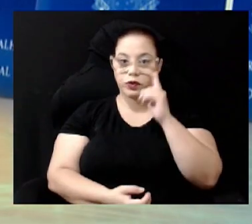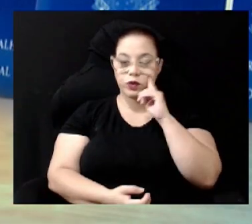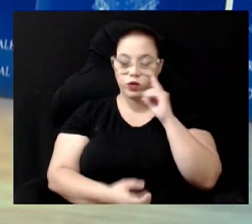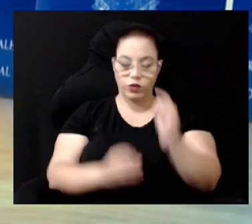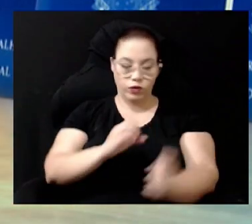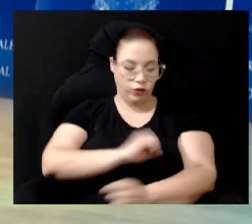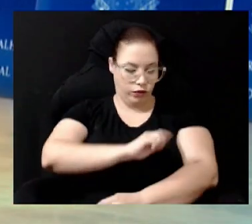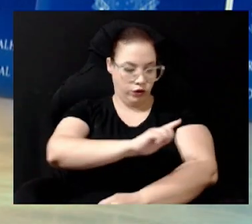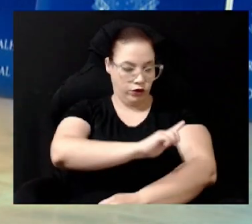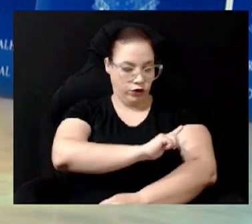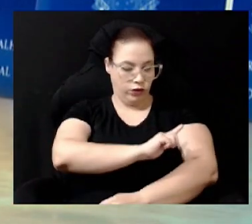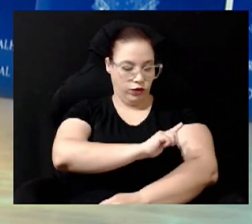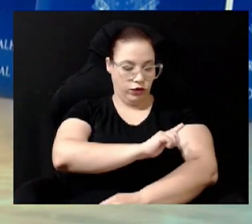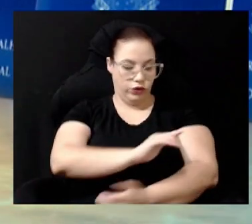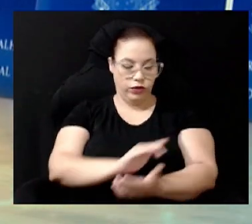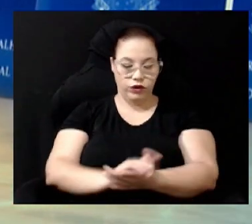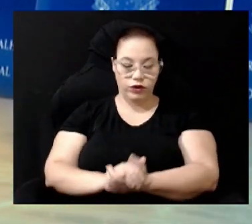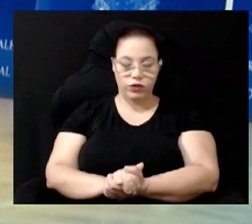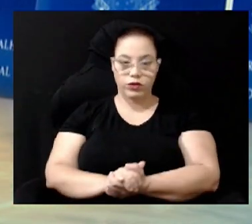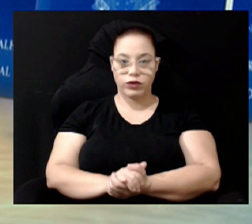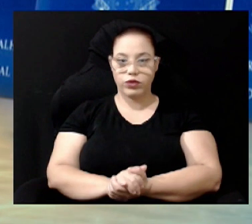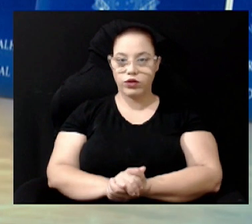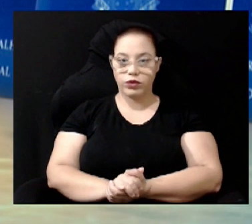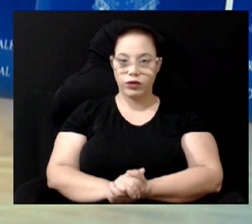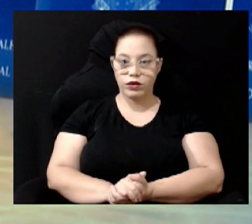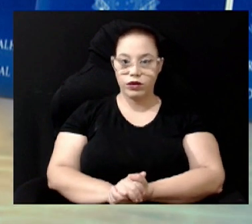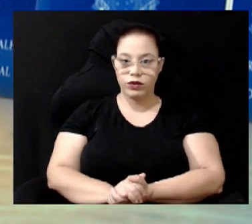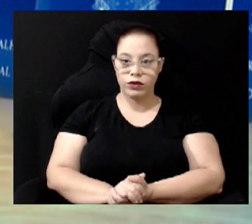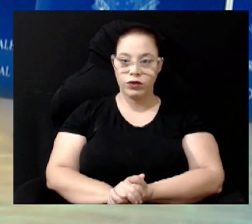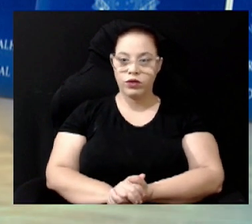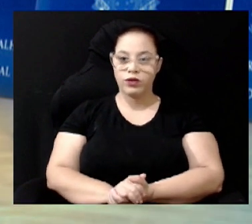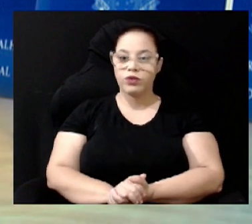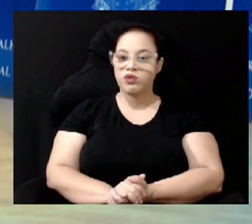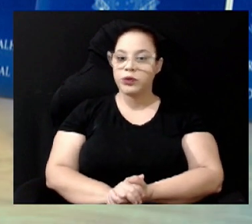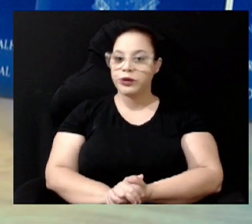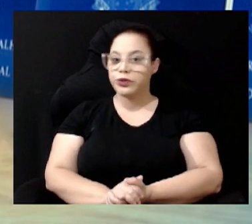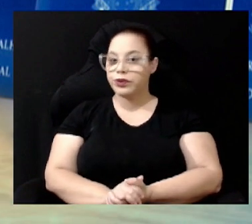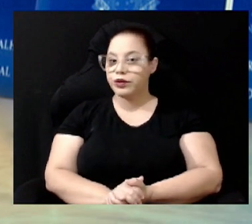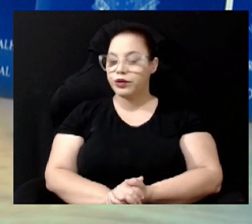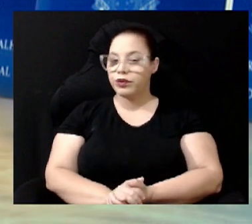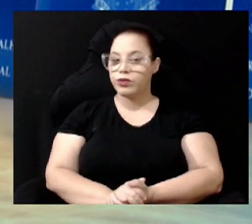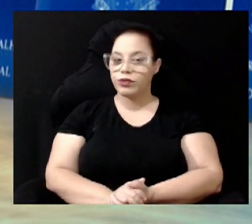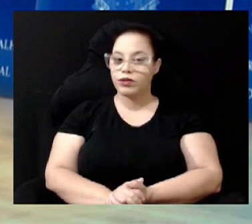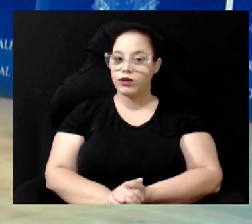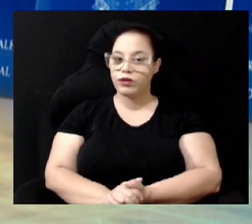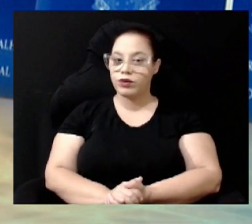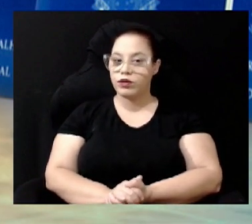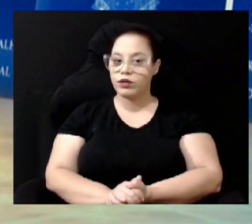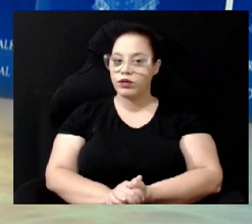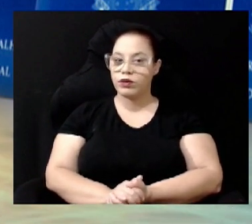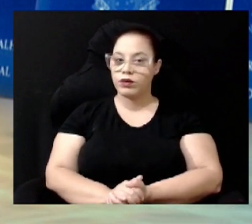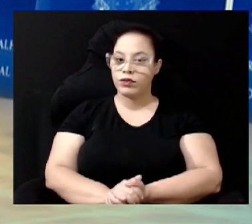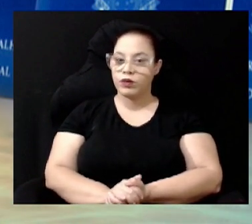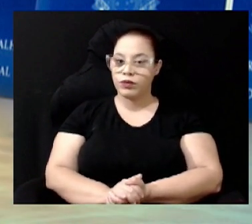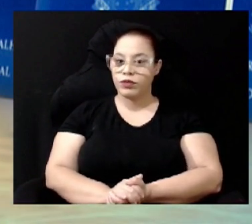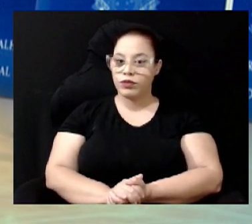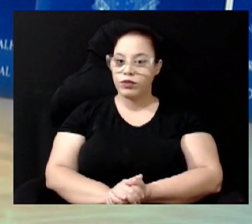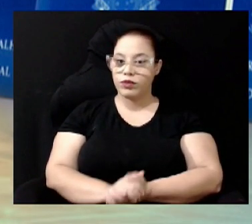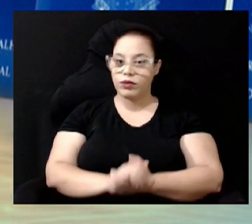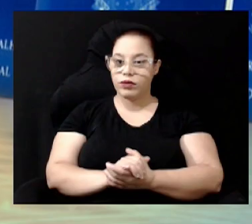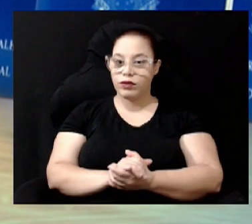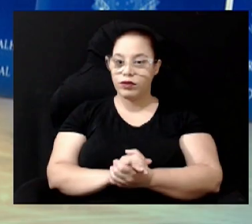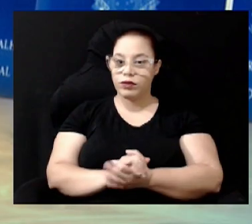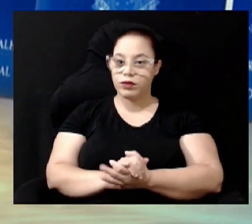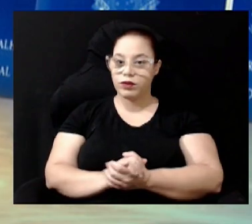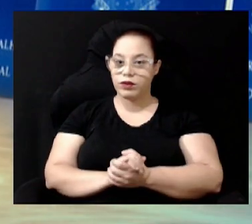Machado Pereira número 902 em frente à Praça da Concórdia de segunda a sexta-feira das oito horas da manhã